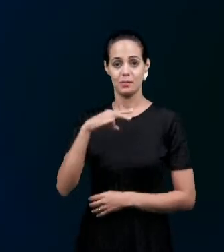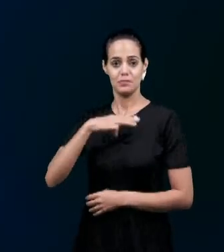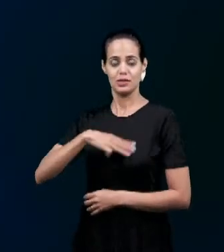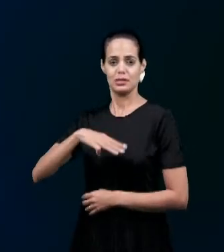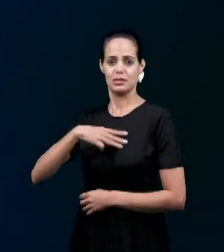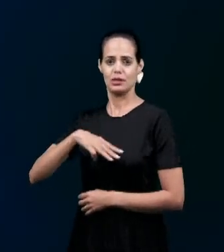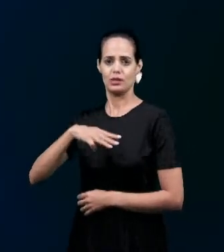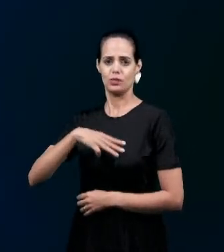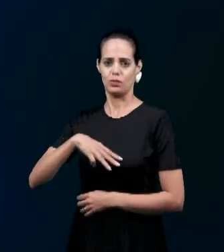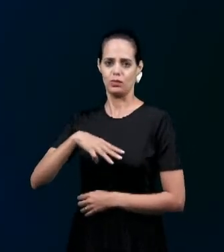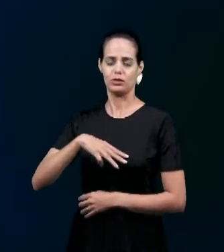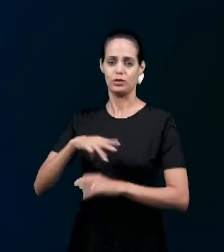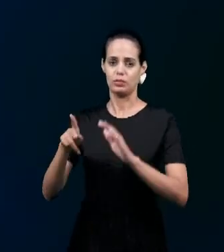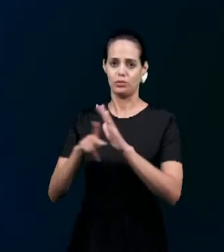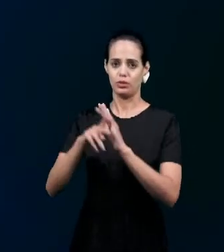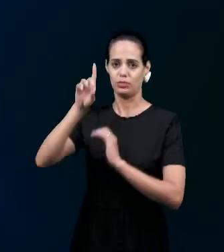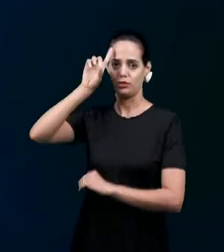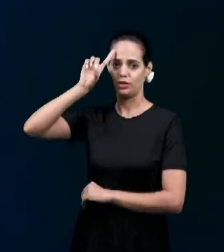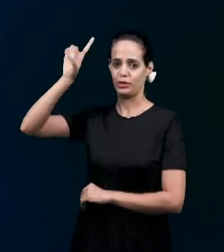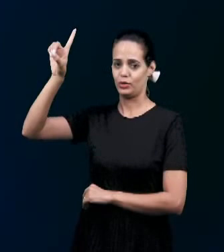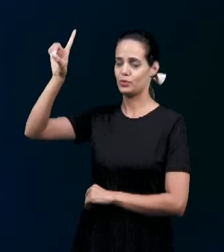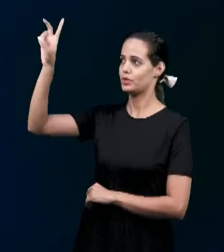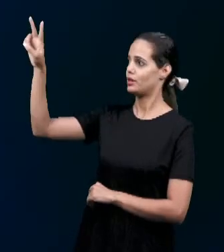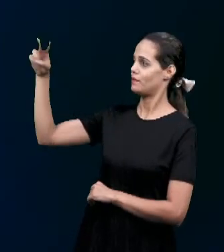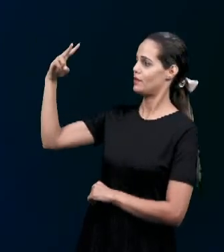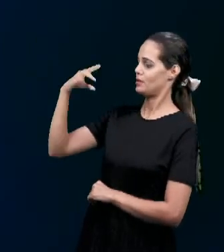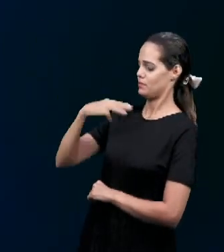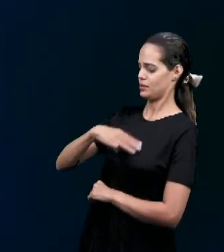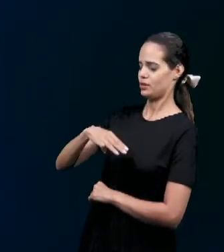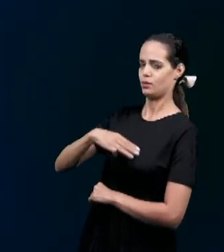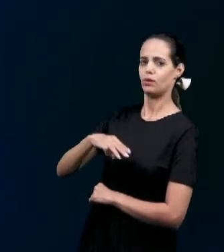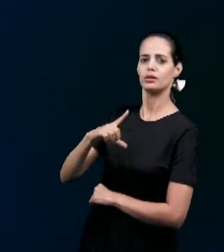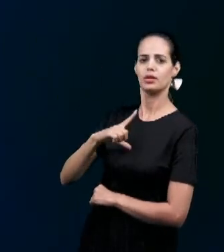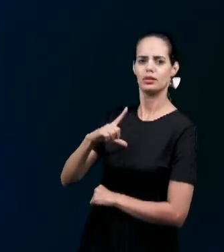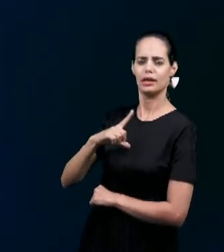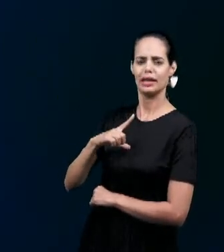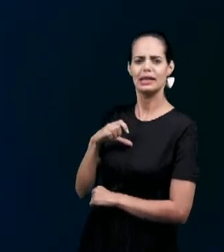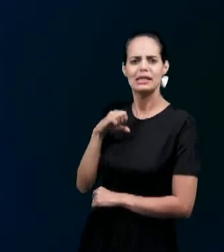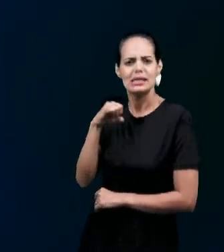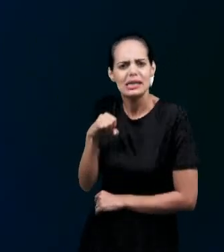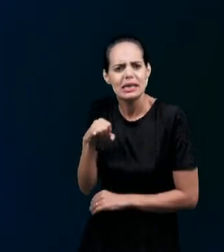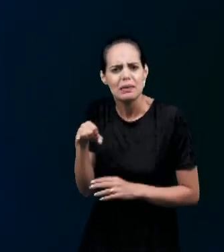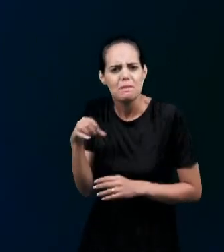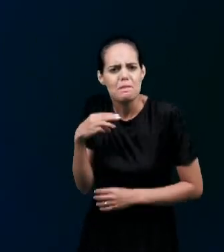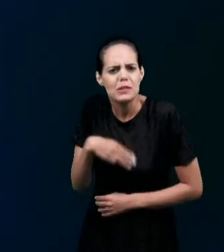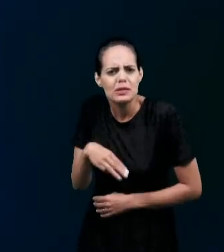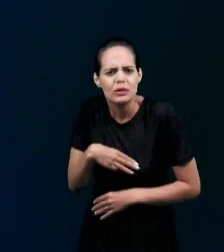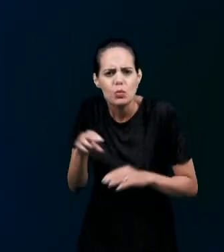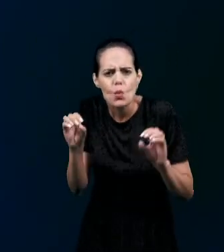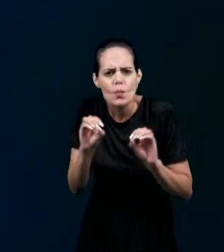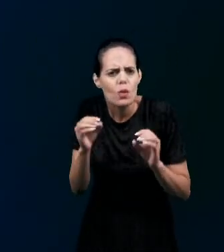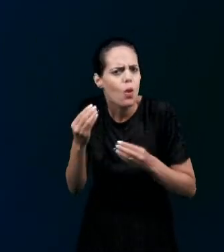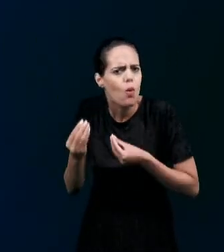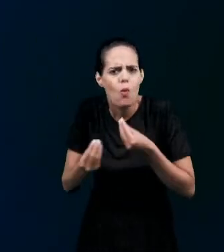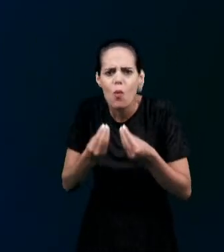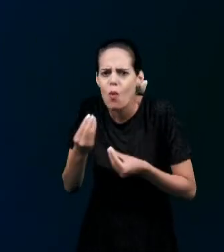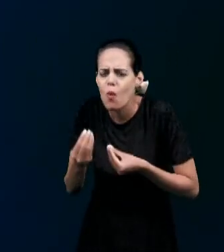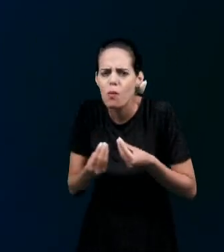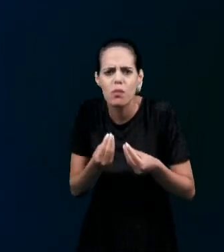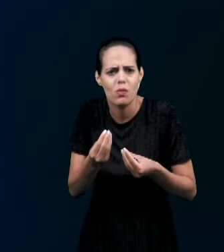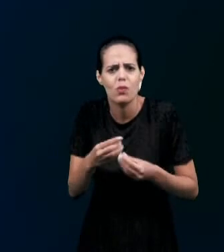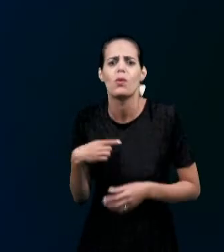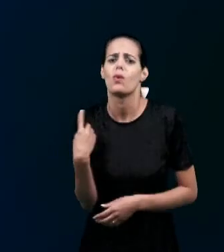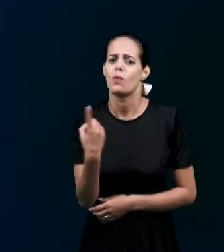misericórdia Sem a misericórdia Do Senhor Irmãos Nada disso Seria possível Nós continuamos Falhos